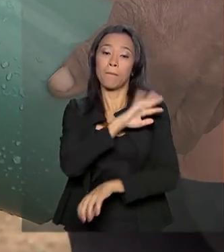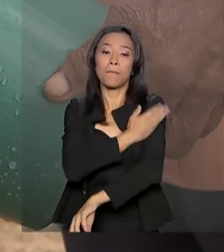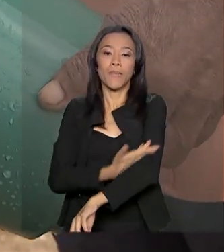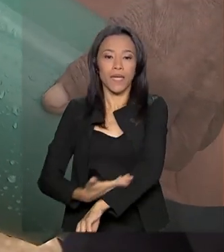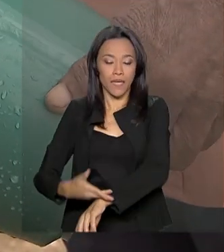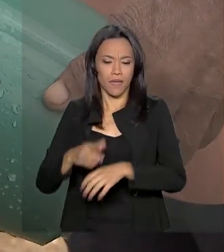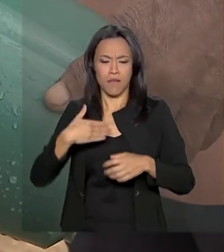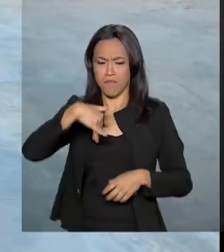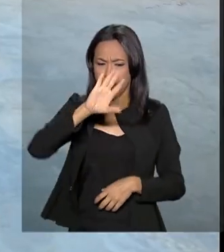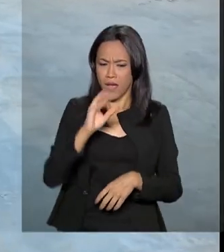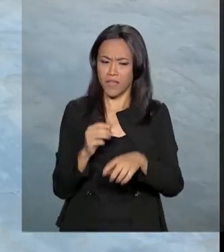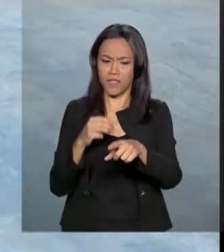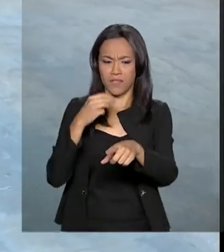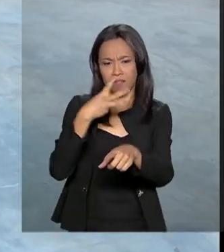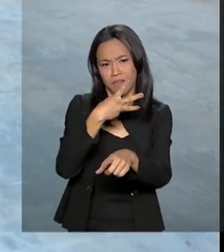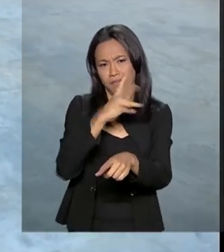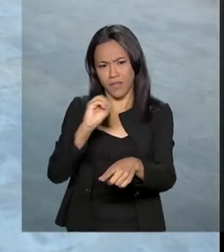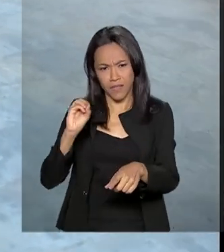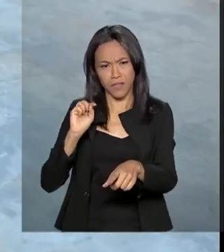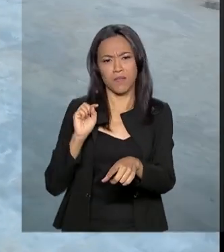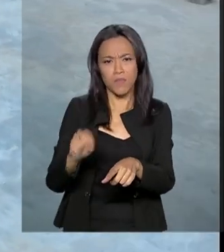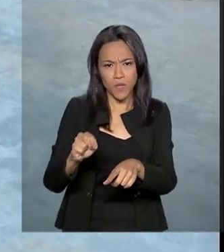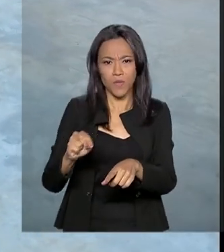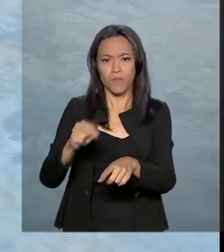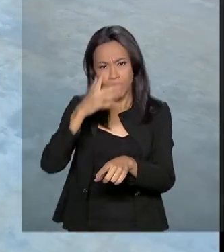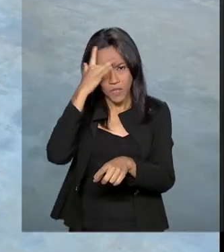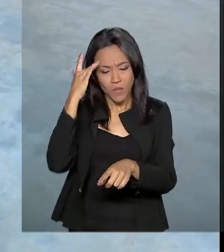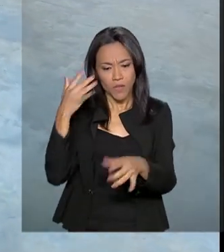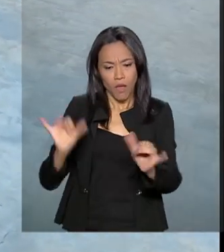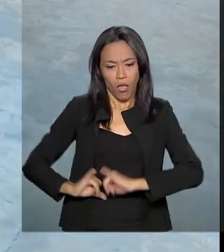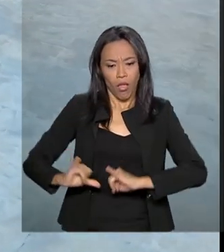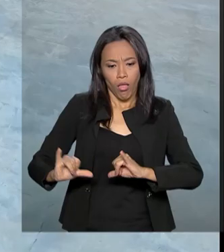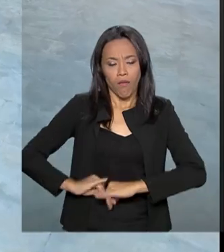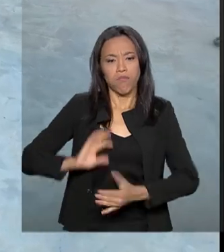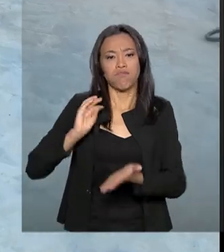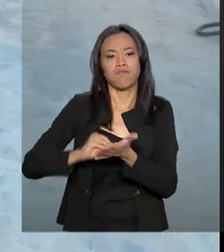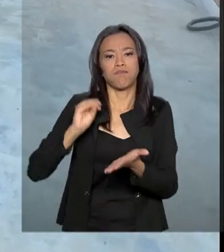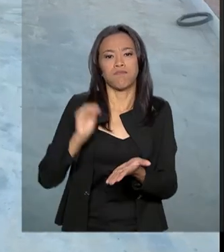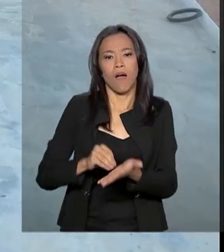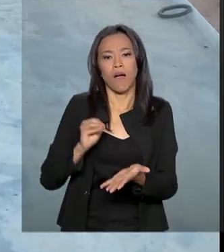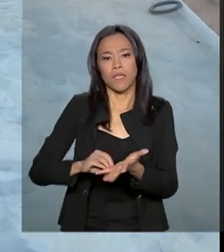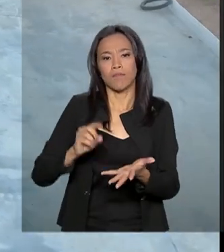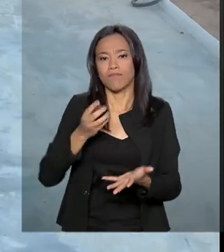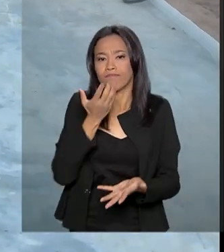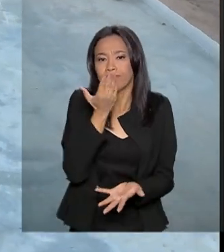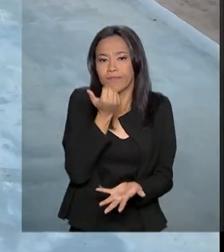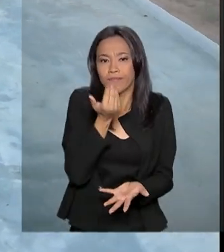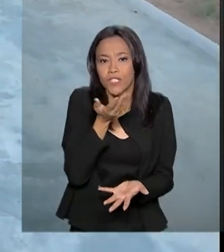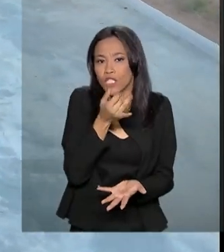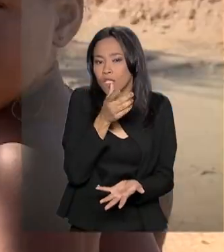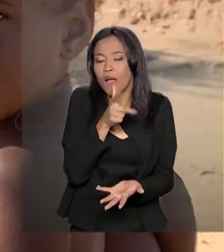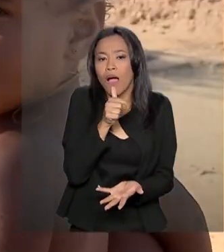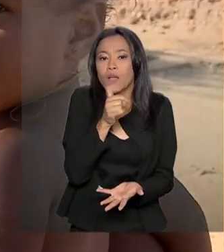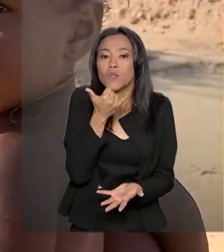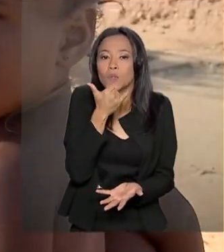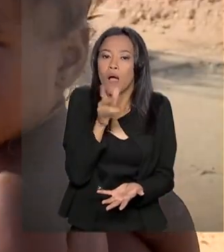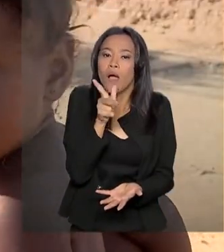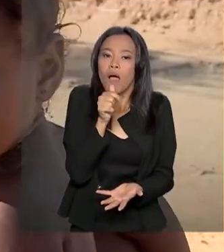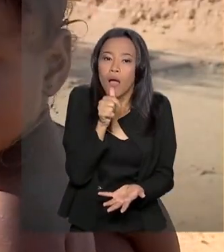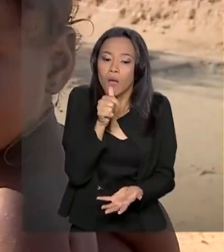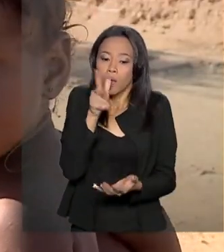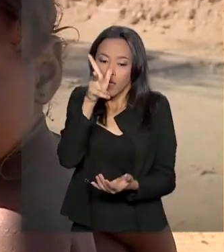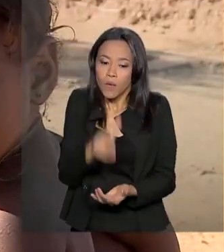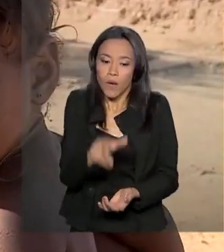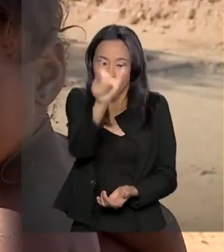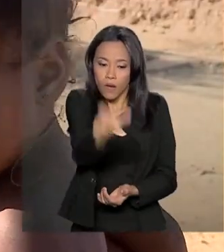328 mil pessoas vivem em áreas extremas e sofrem com o desabastecimento de água. Gente como